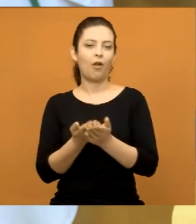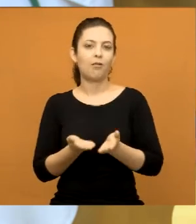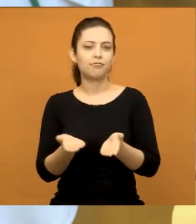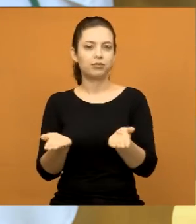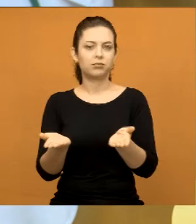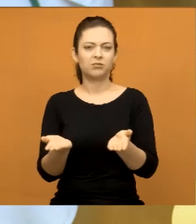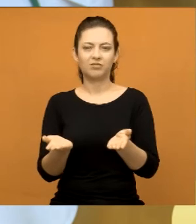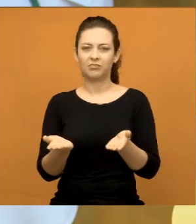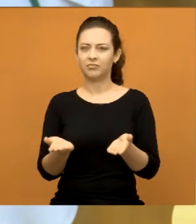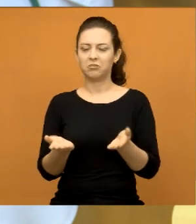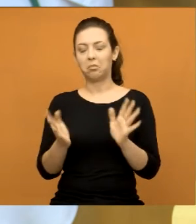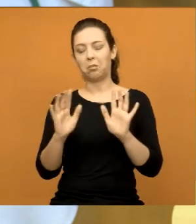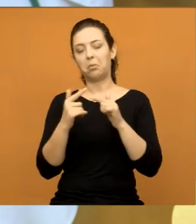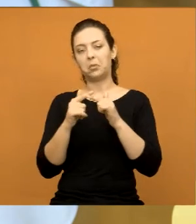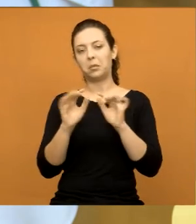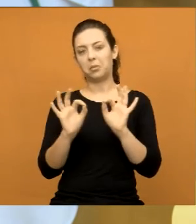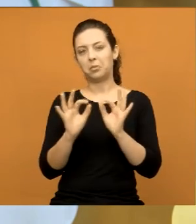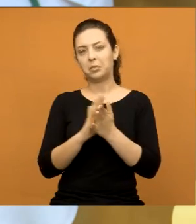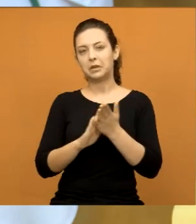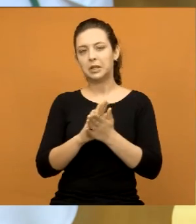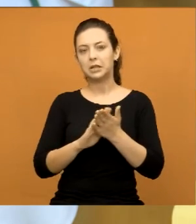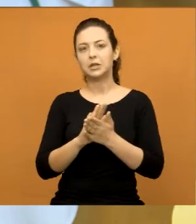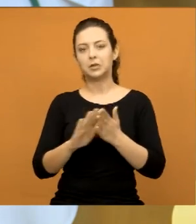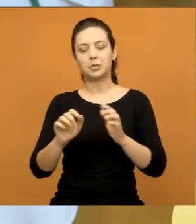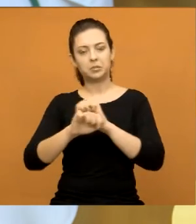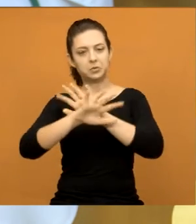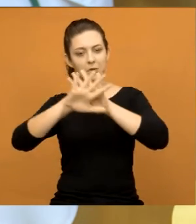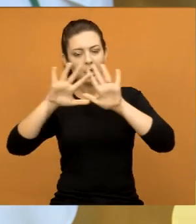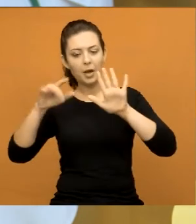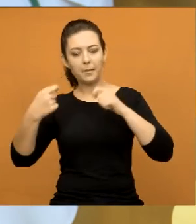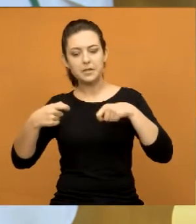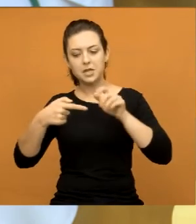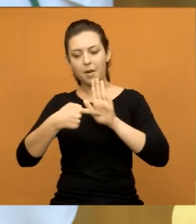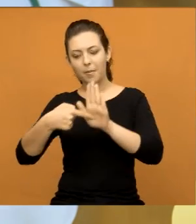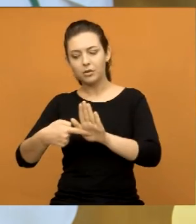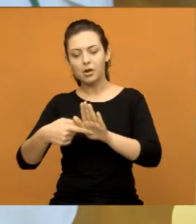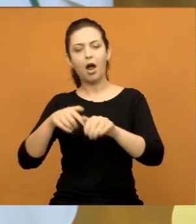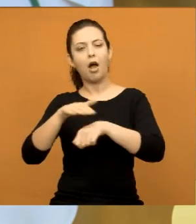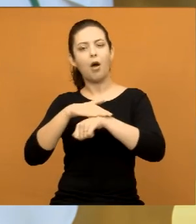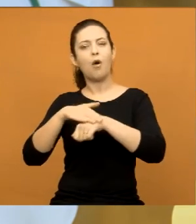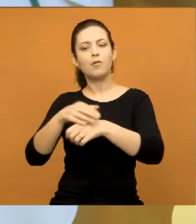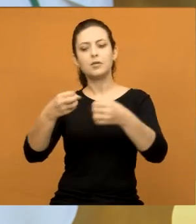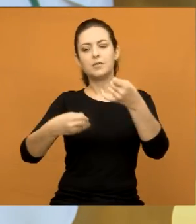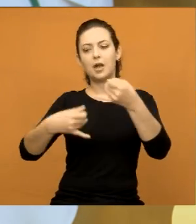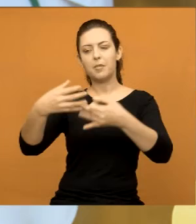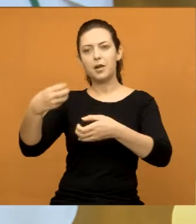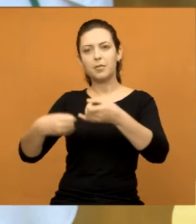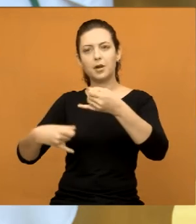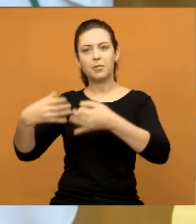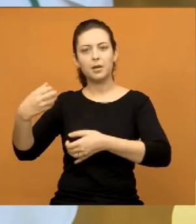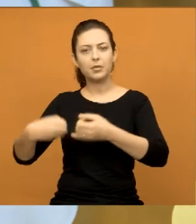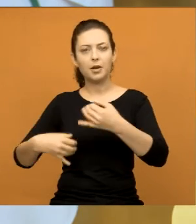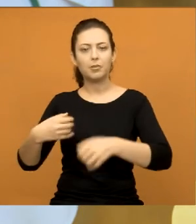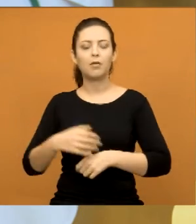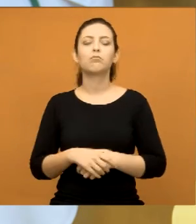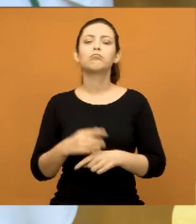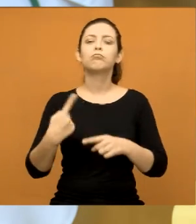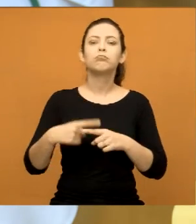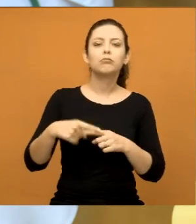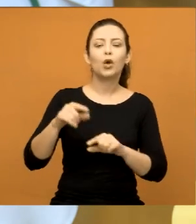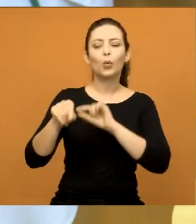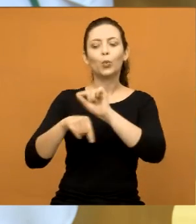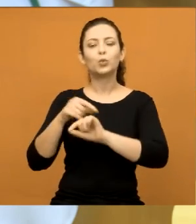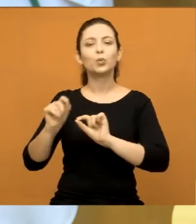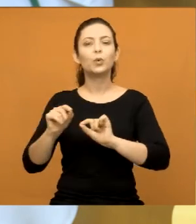Se é isso, eu não vejo problema nenhum, tem que ser transparente, chega lá, conversa com os moradores, explica para os moradores